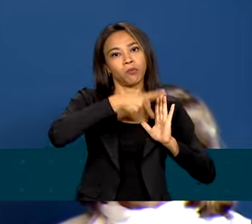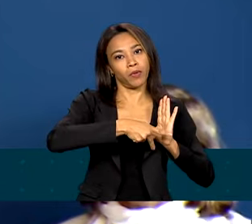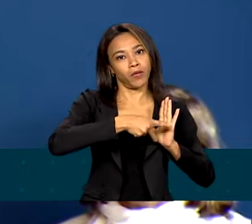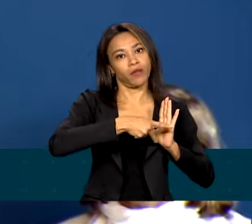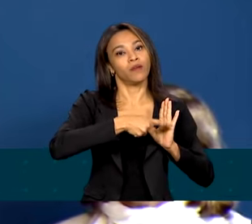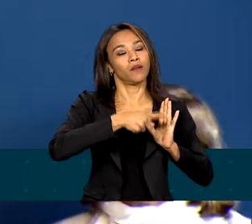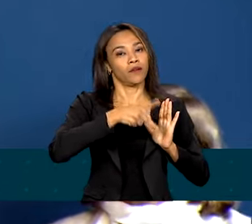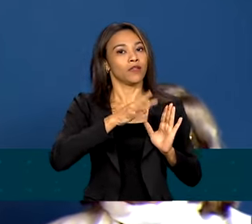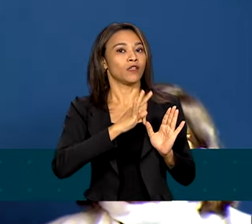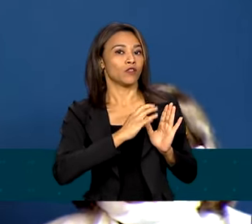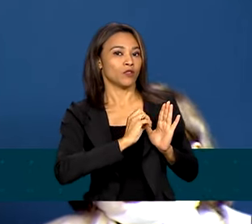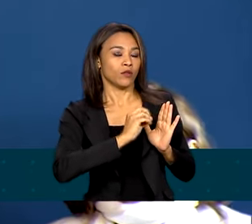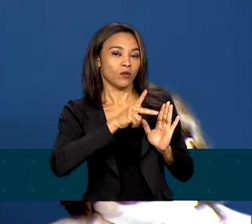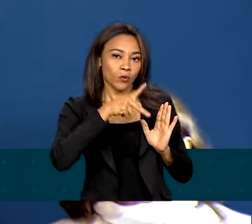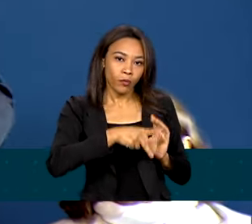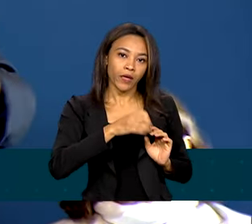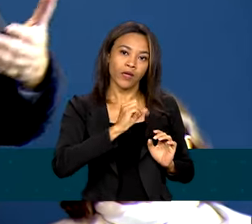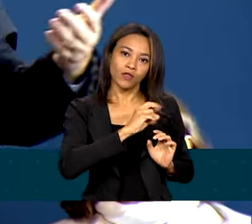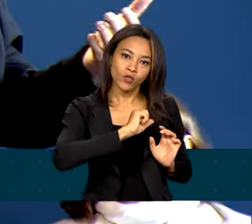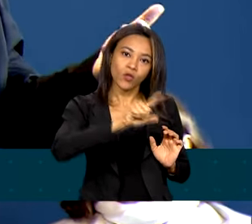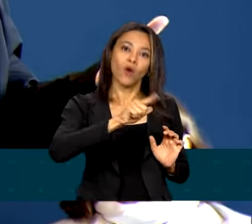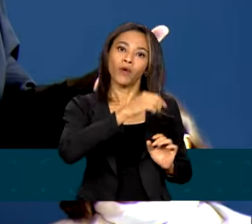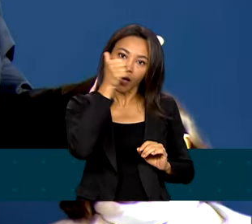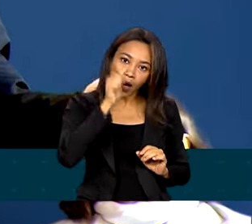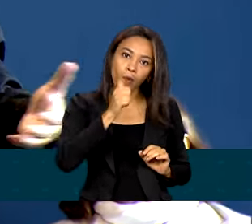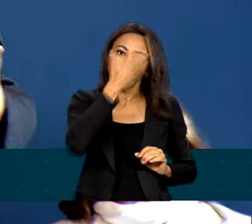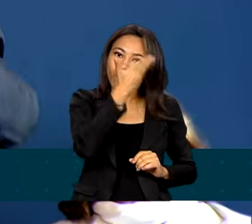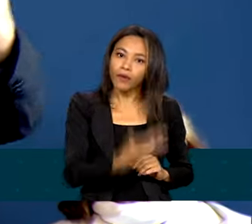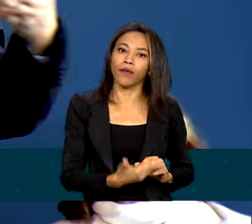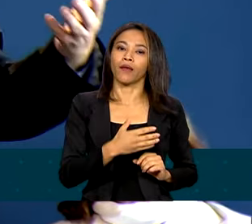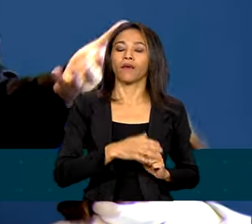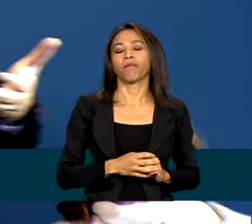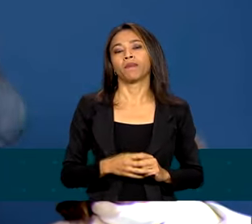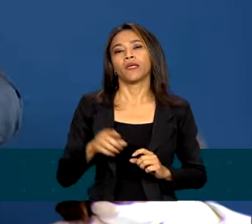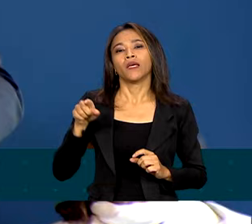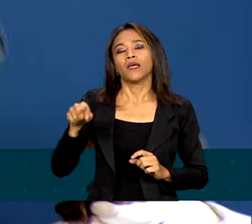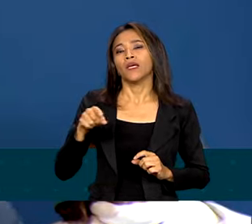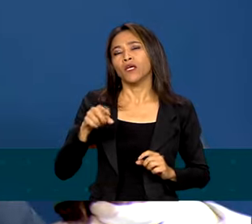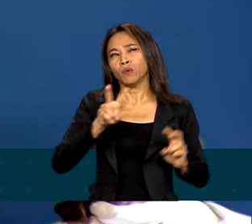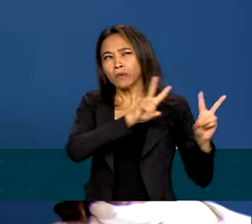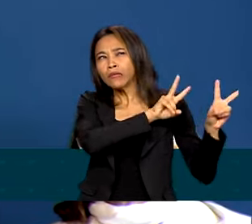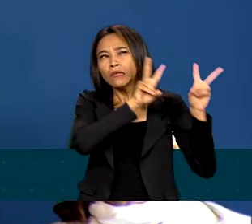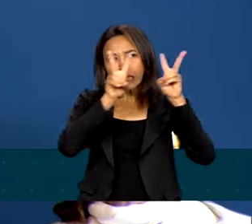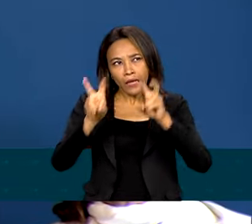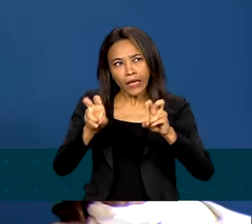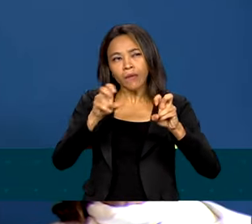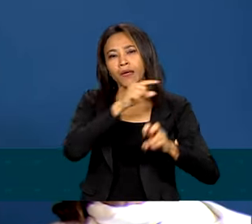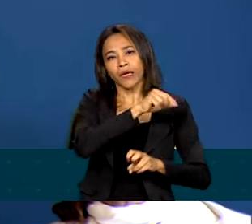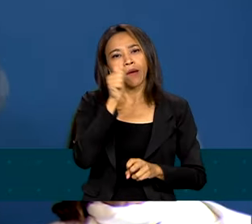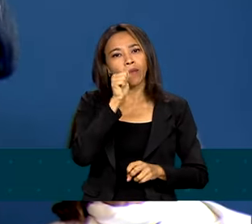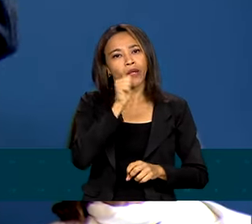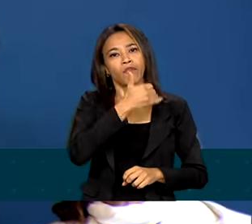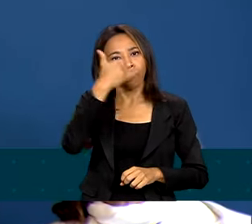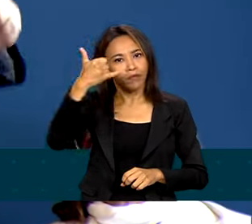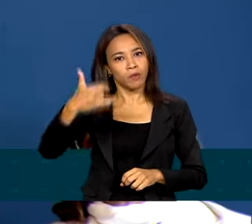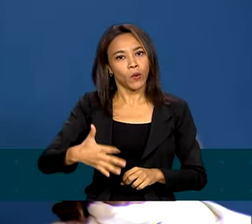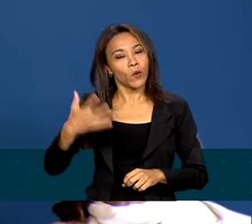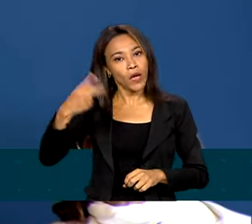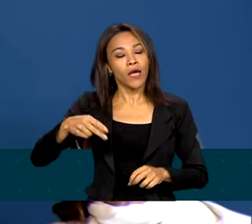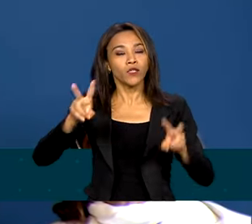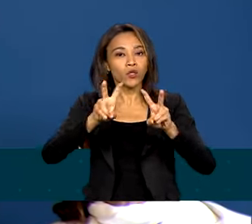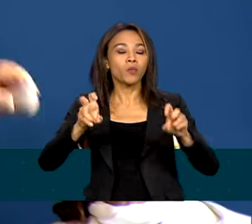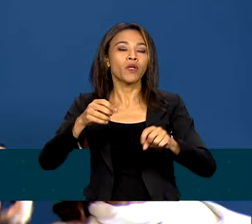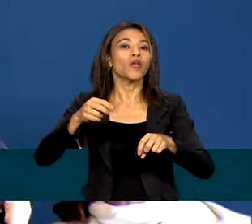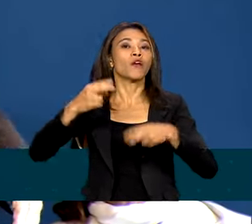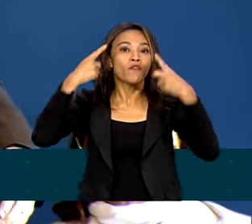deputada Sâmia Bonfim. E uma das teses ou dos temas que ela trouxe era exatamente a violência política de gênero e, no